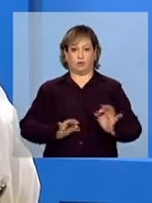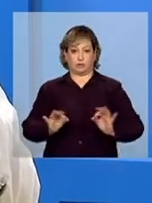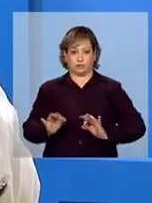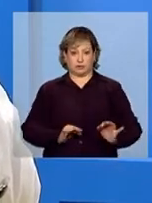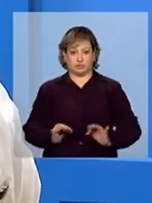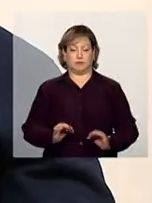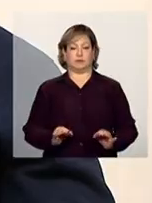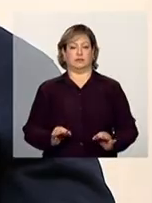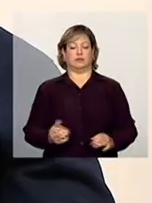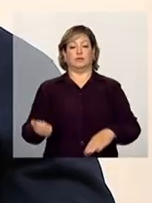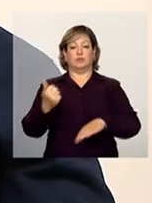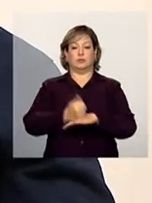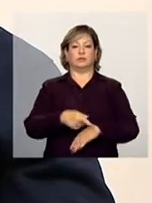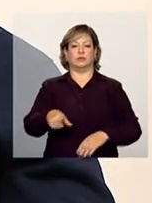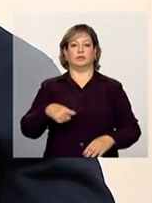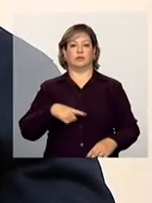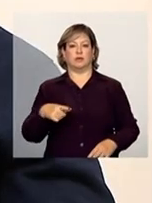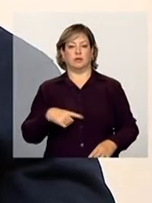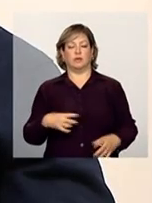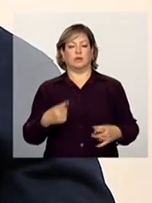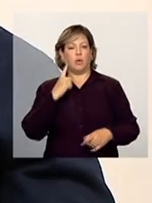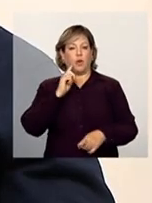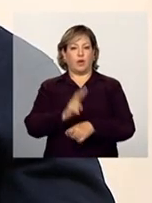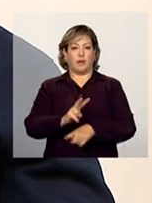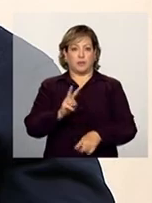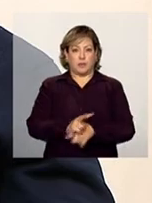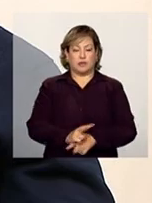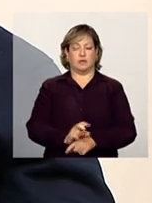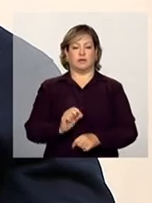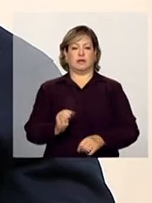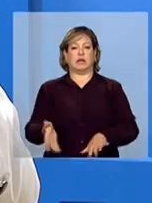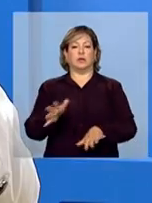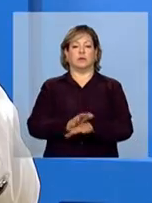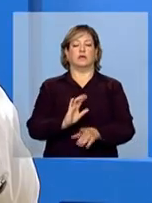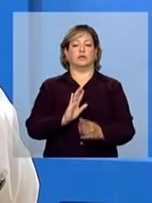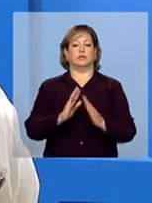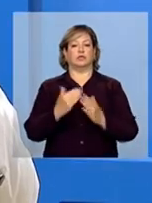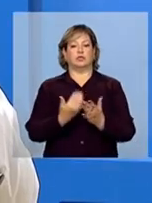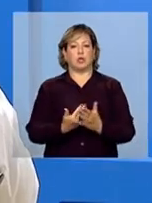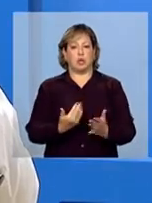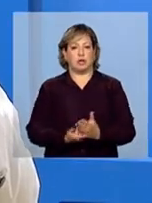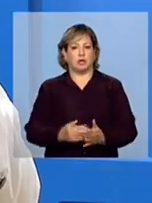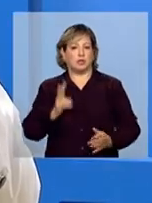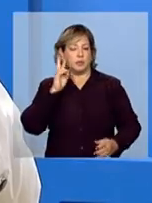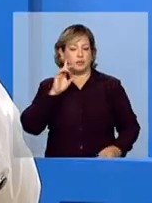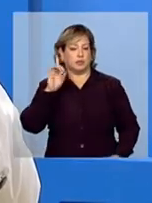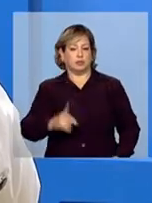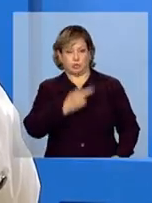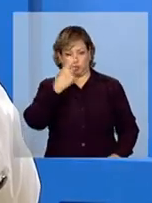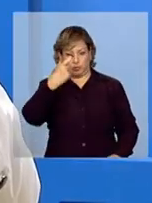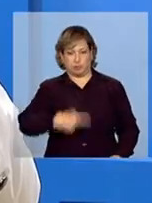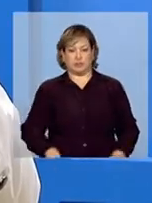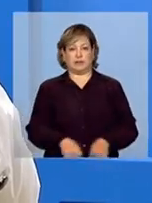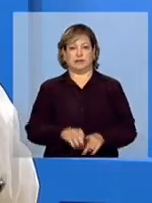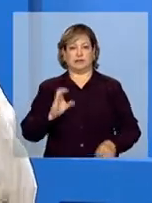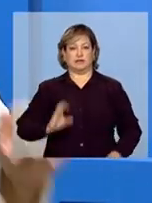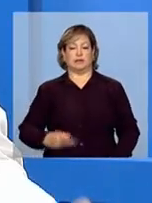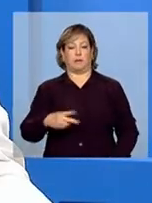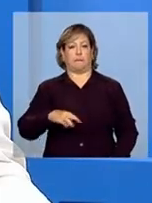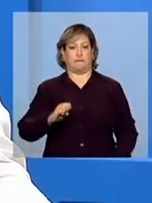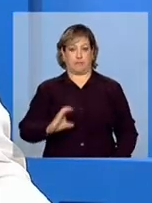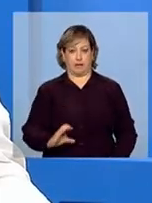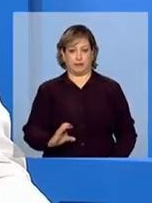do acompanhamento da inclusão escolar da Diretoria de Políticas de Educação em Direitos Humanos e Cidadania do MEC.